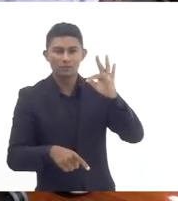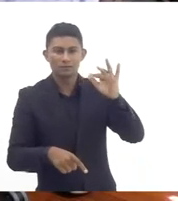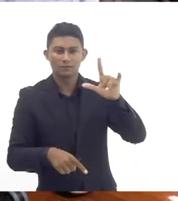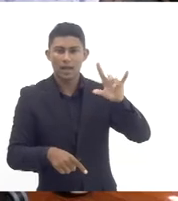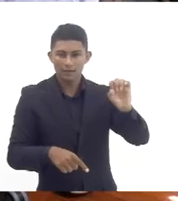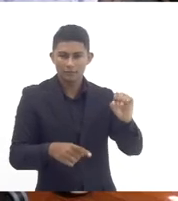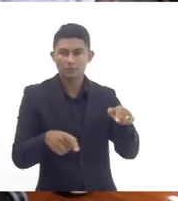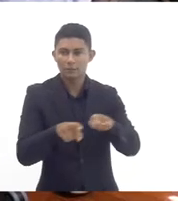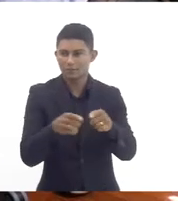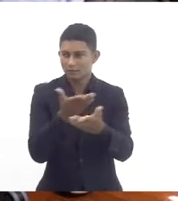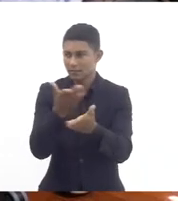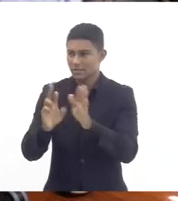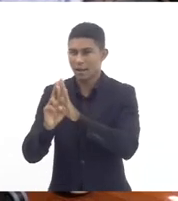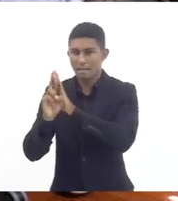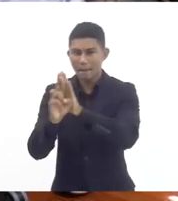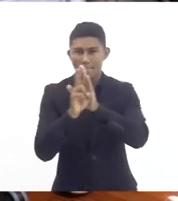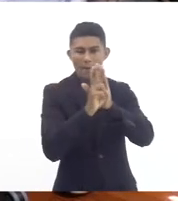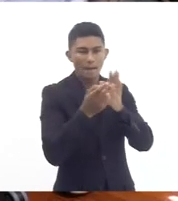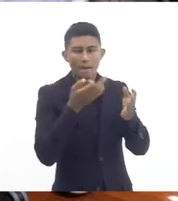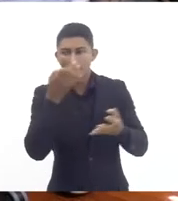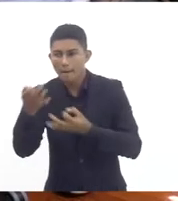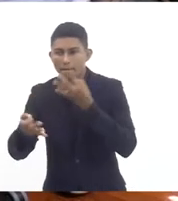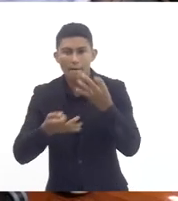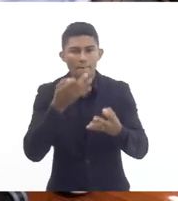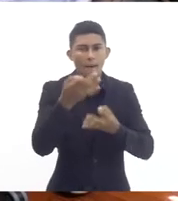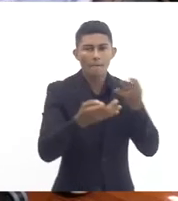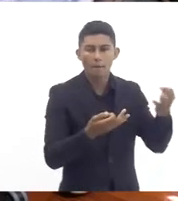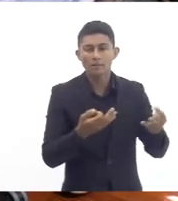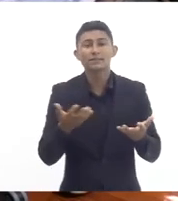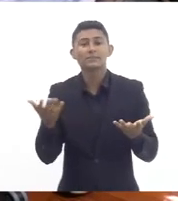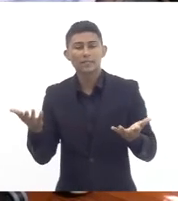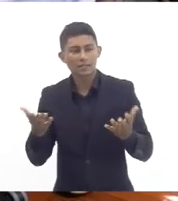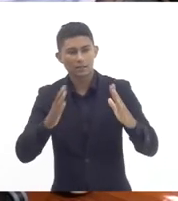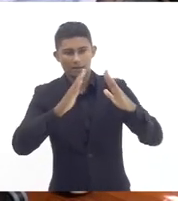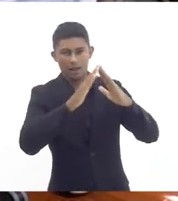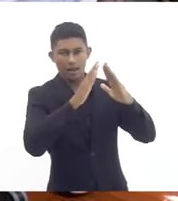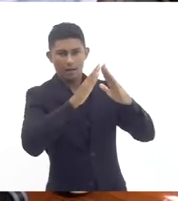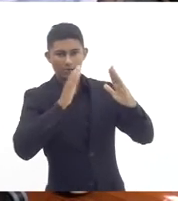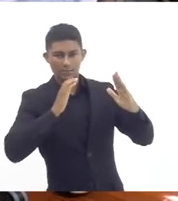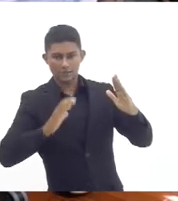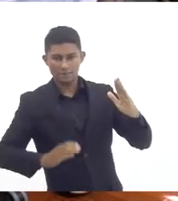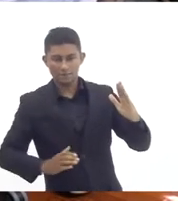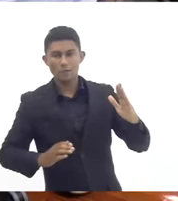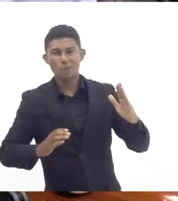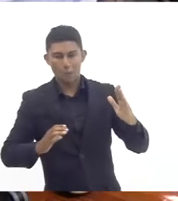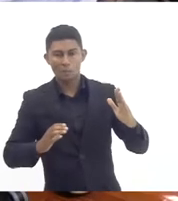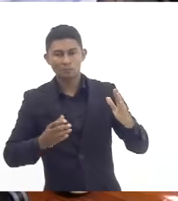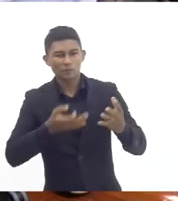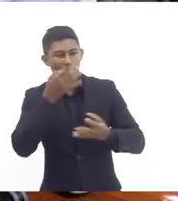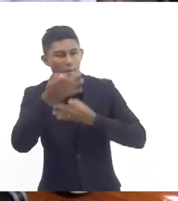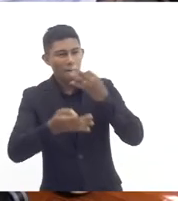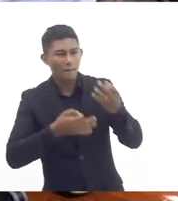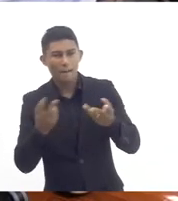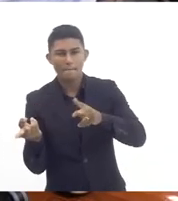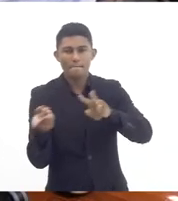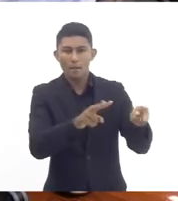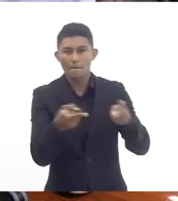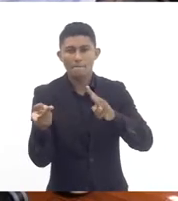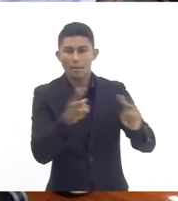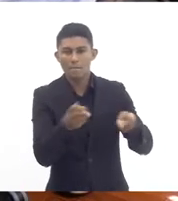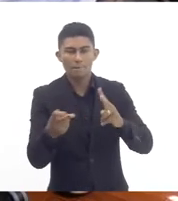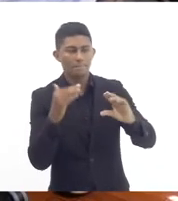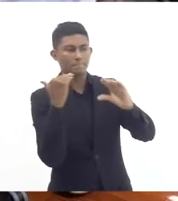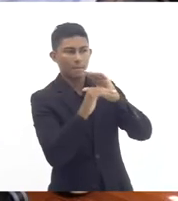representantes que estão presentes como quais são os passos até chegar à Casa Civil se esses números correspondem